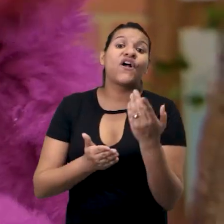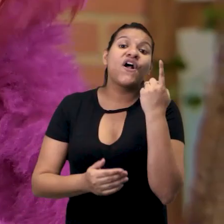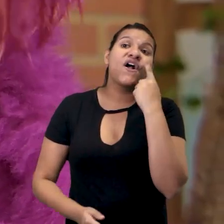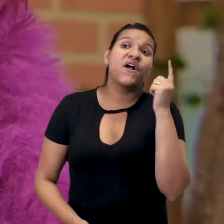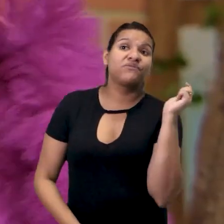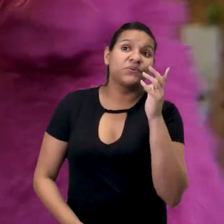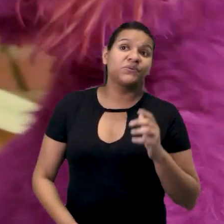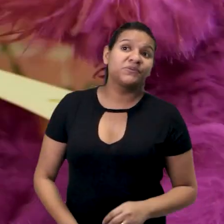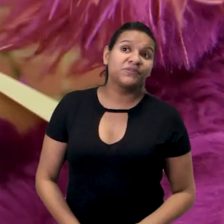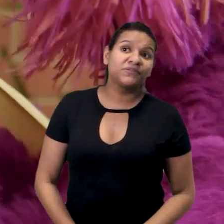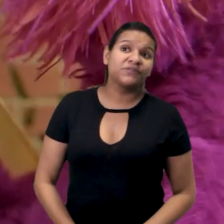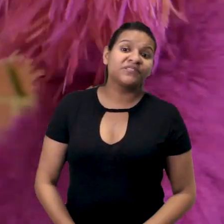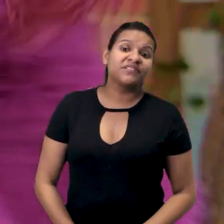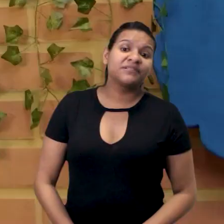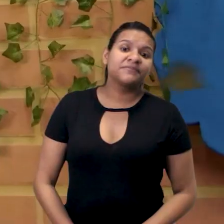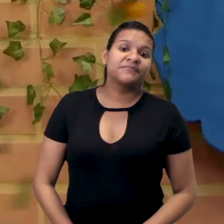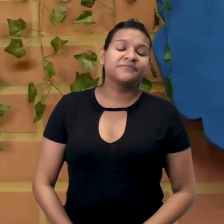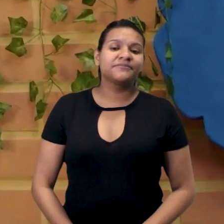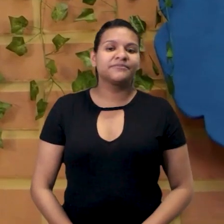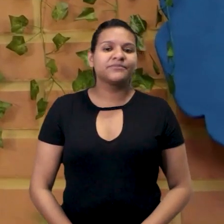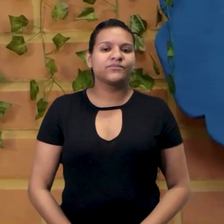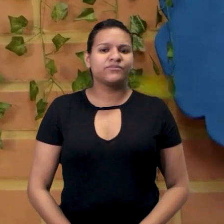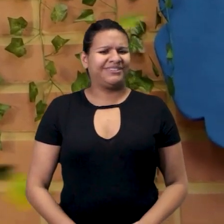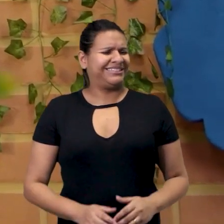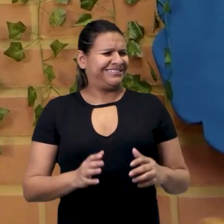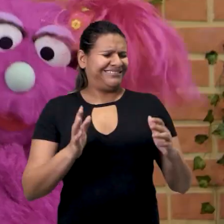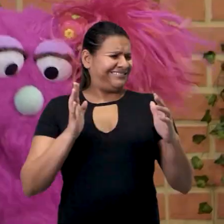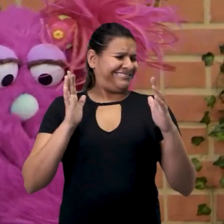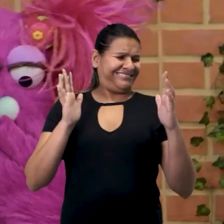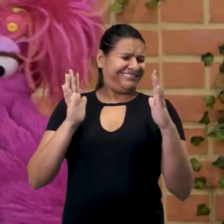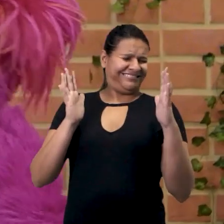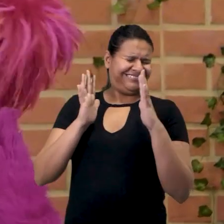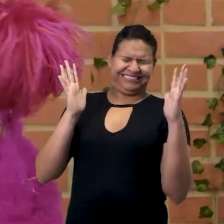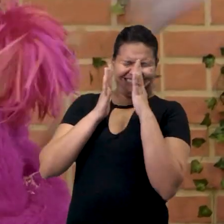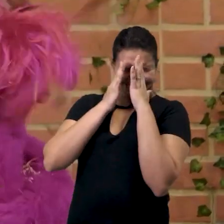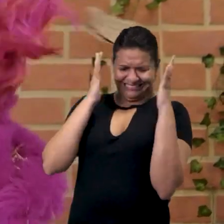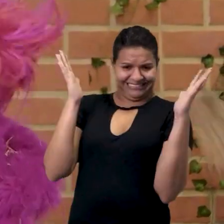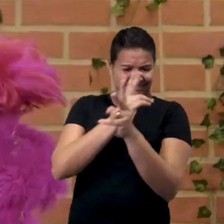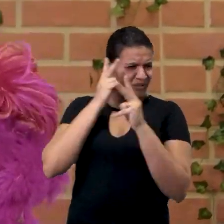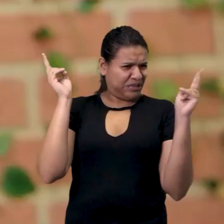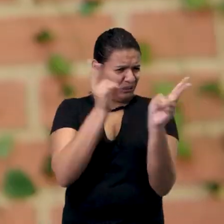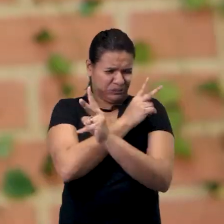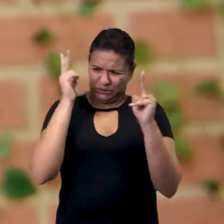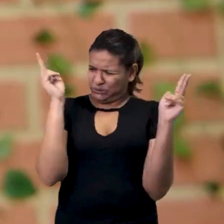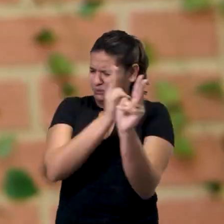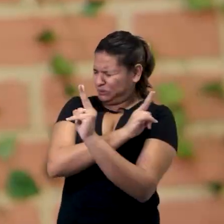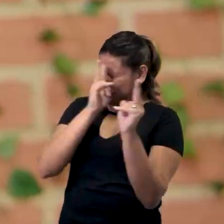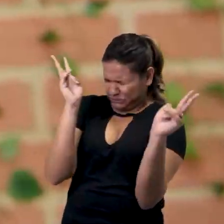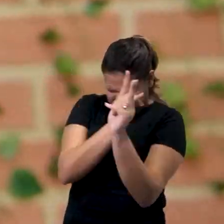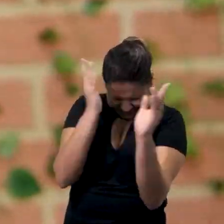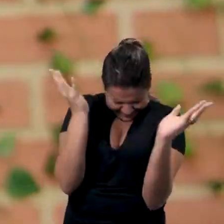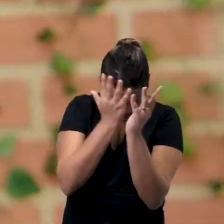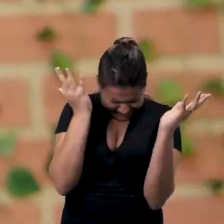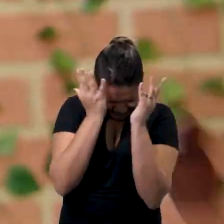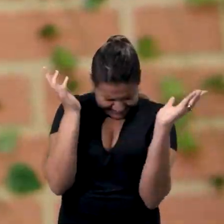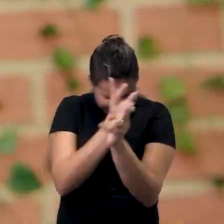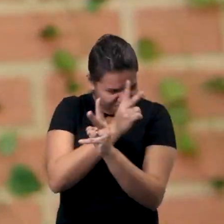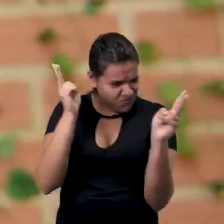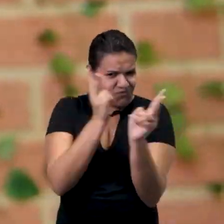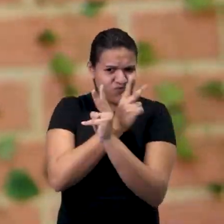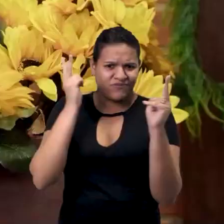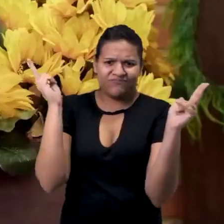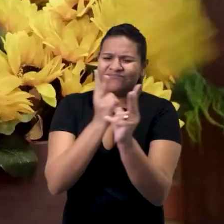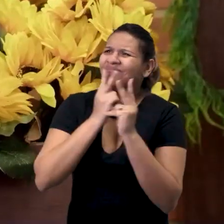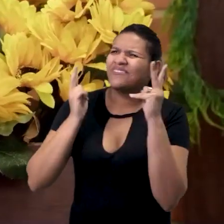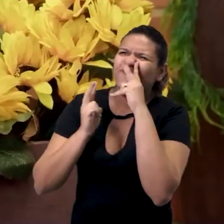Então lá vai. Bel arremessa o aviãozinho. Ele voa com o vento. Que vento forte! Hebe cobre os